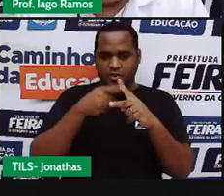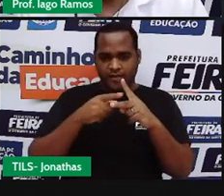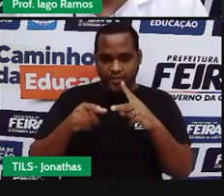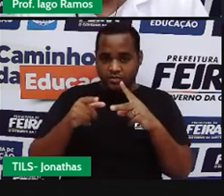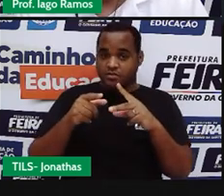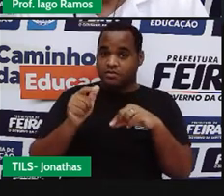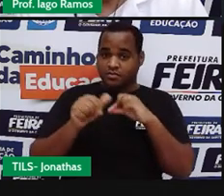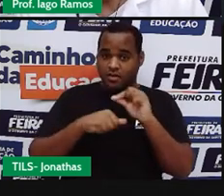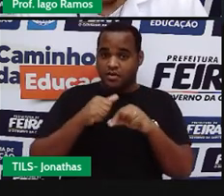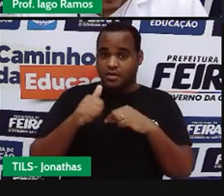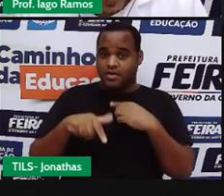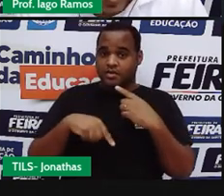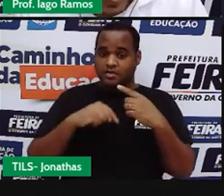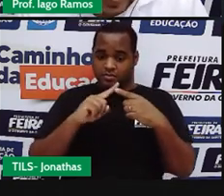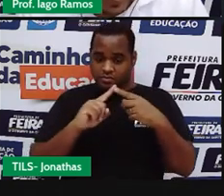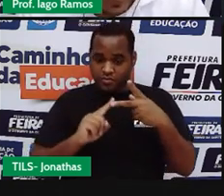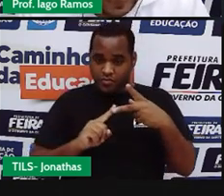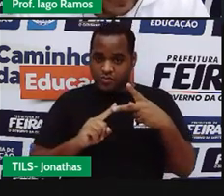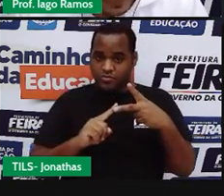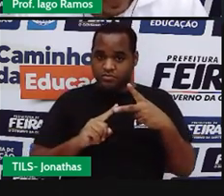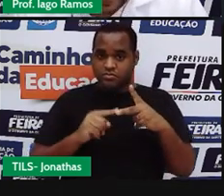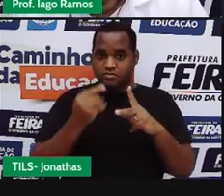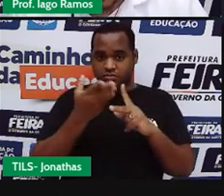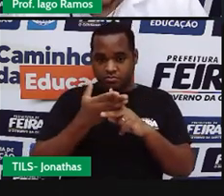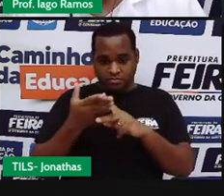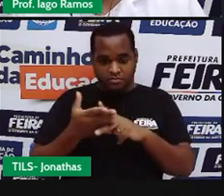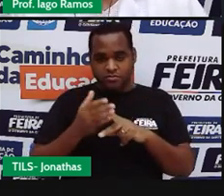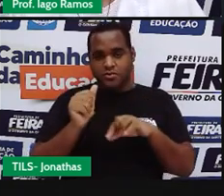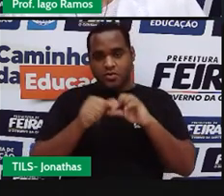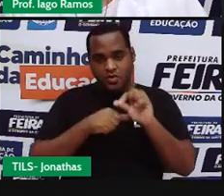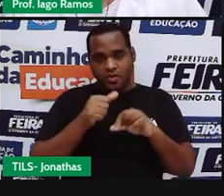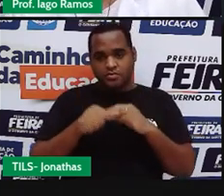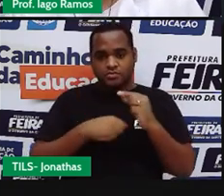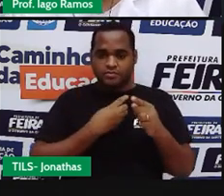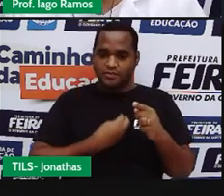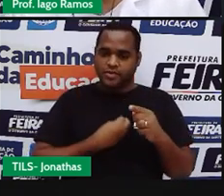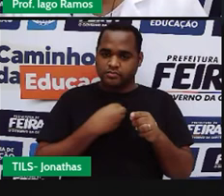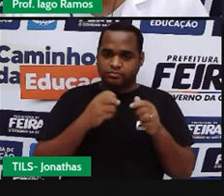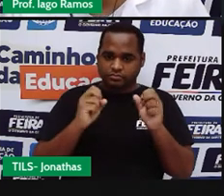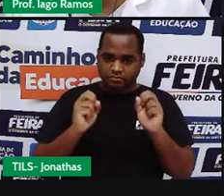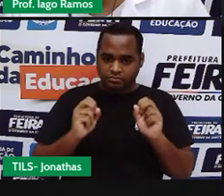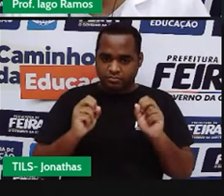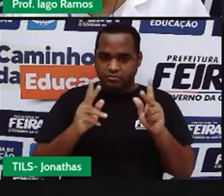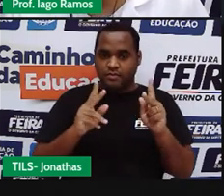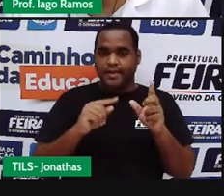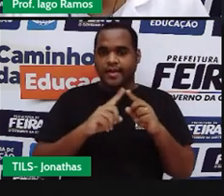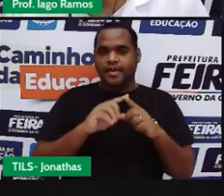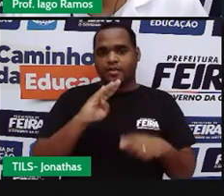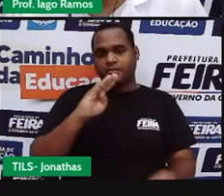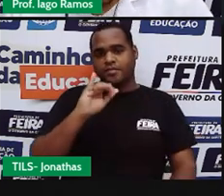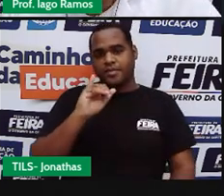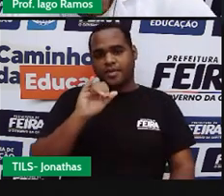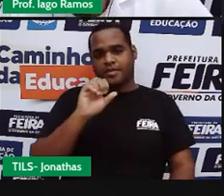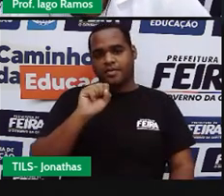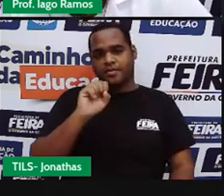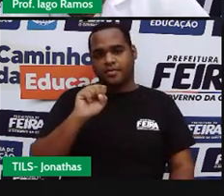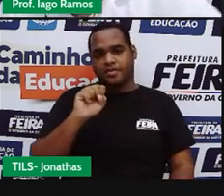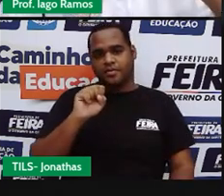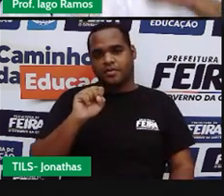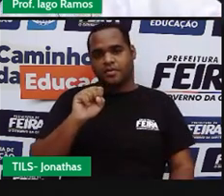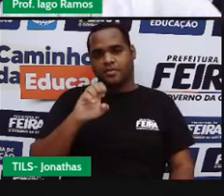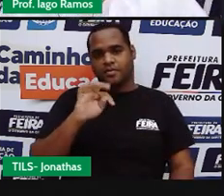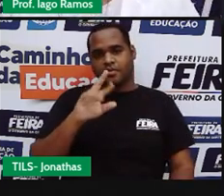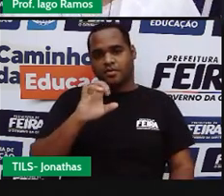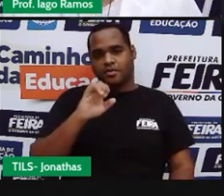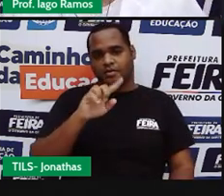em duas metades. Prontinho. Isso é bissetriz de um ângulo. Faltou